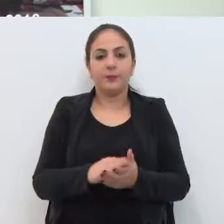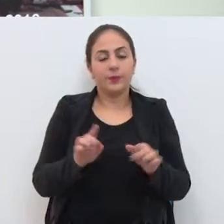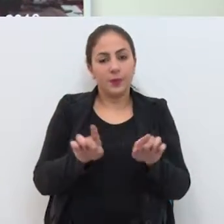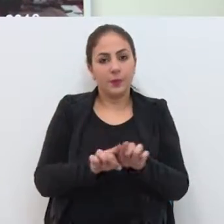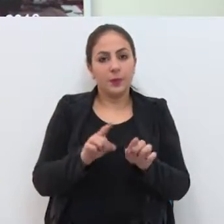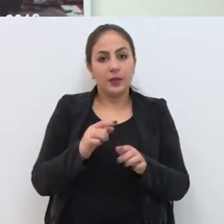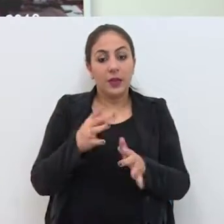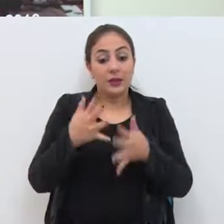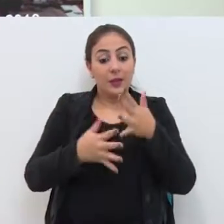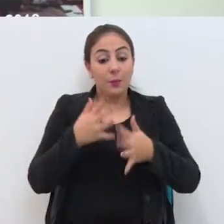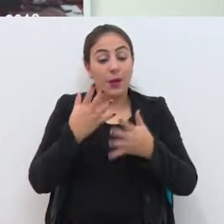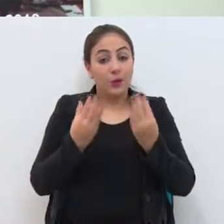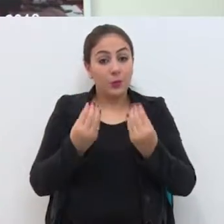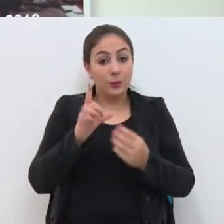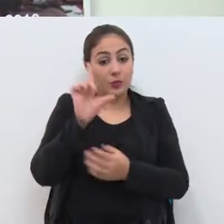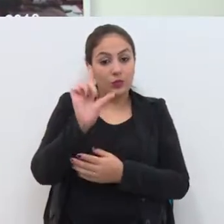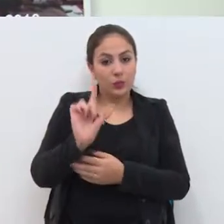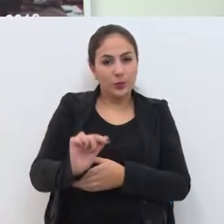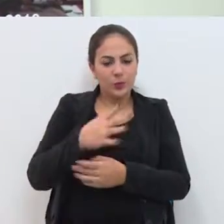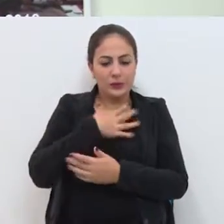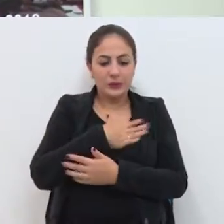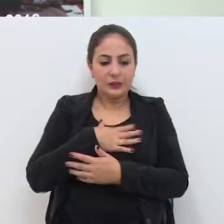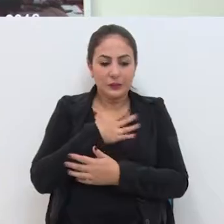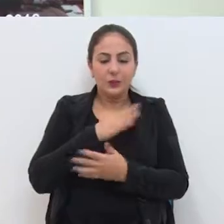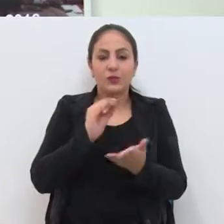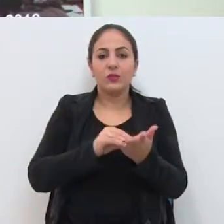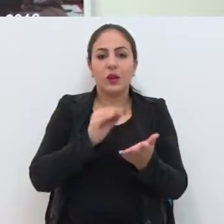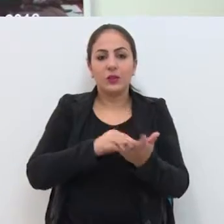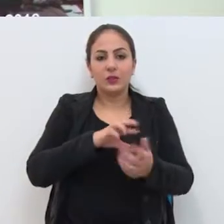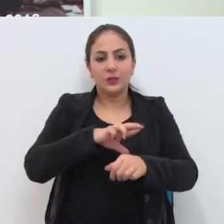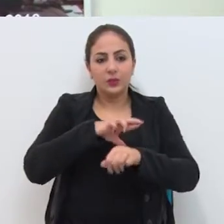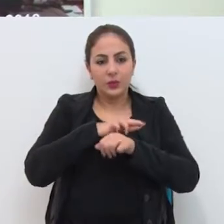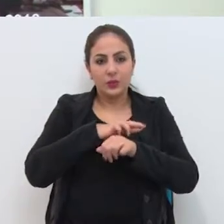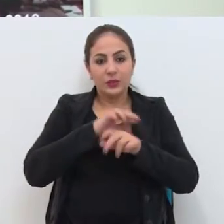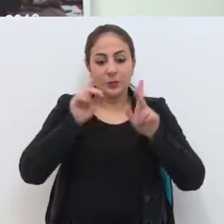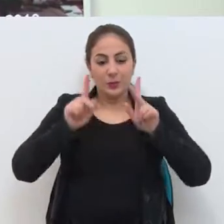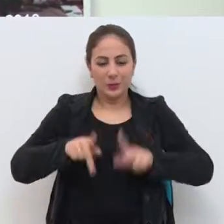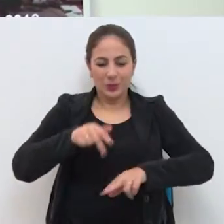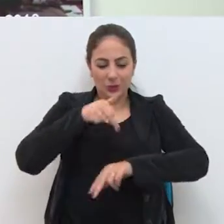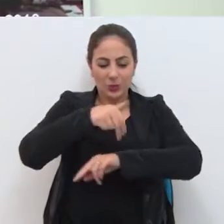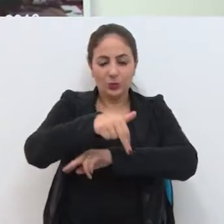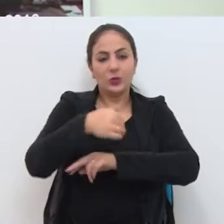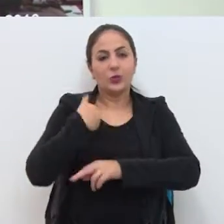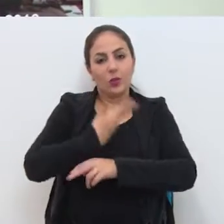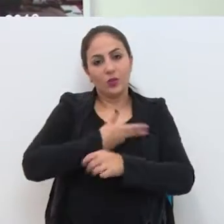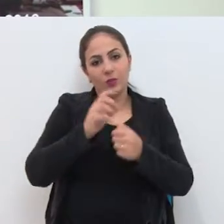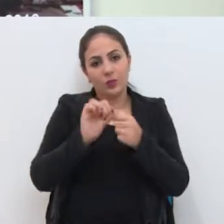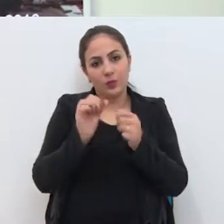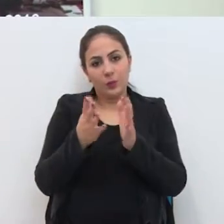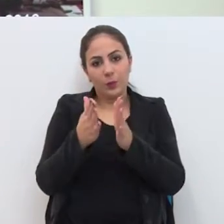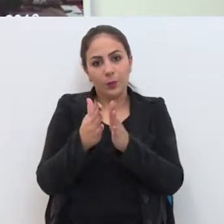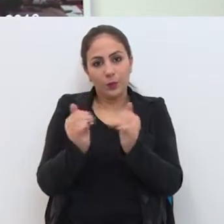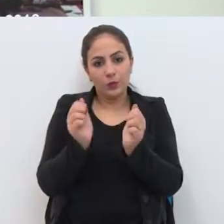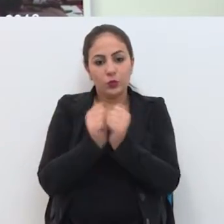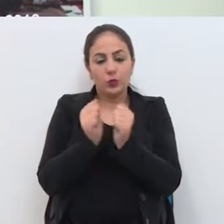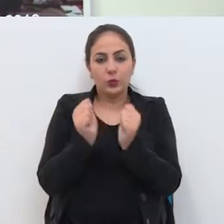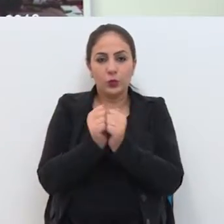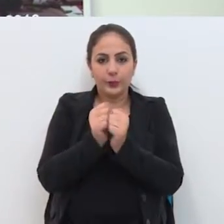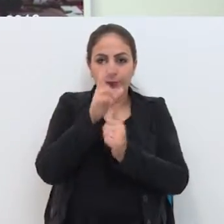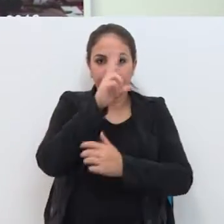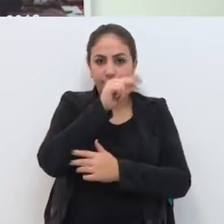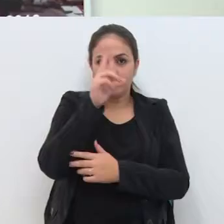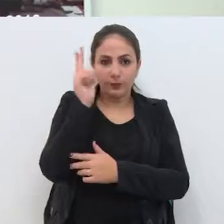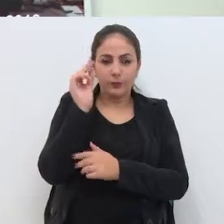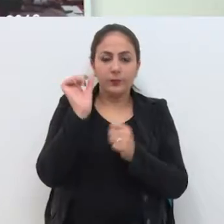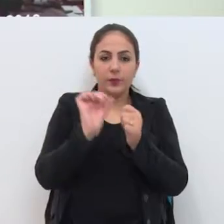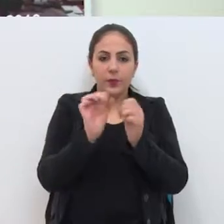prejudicando muito Então para amenizar esse sentimento de insegurança No trânsito aos pedestres Que nós fizemos esse encaminhamento Junto ao